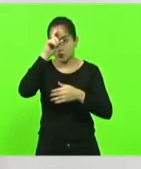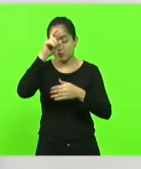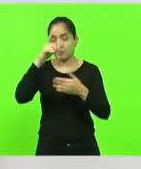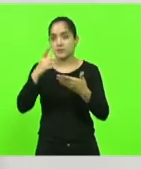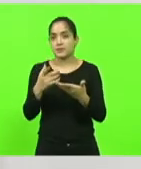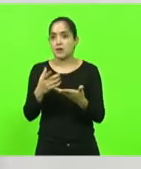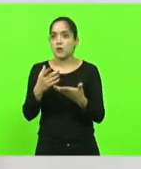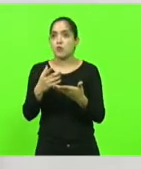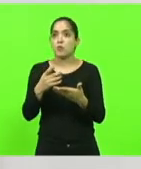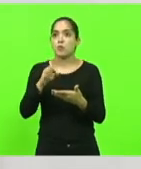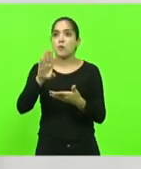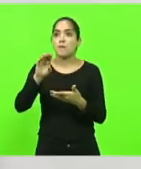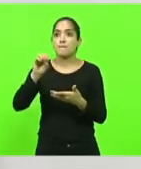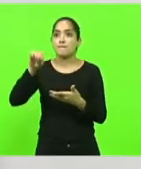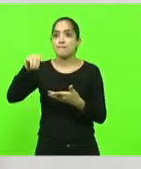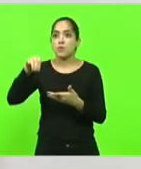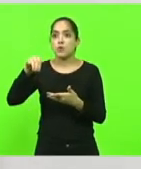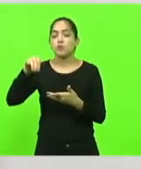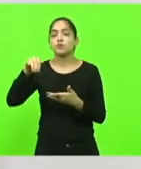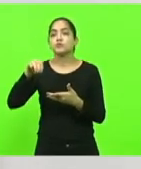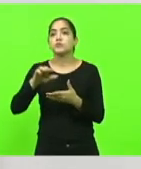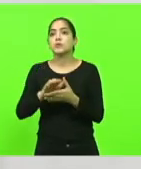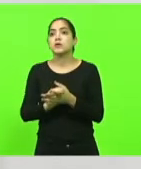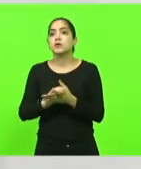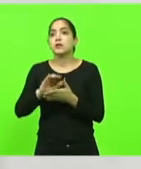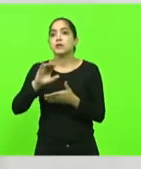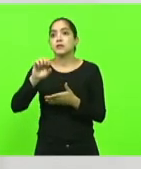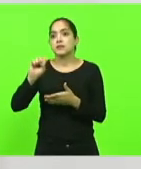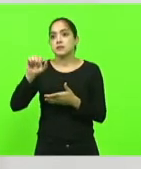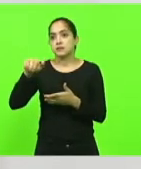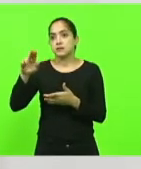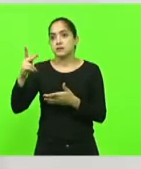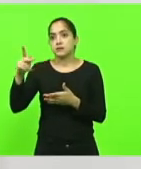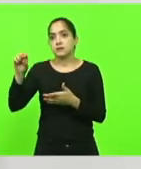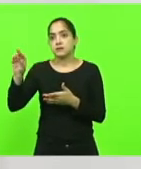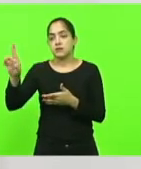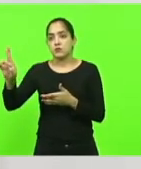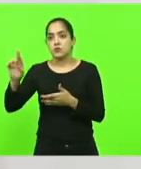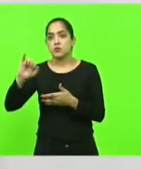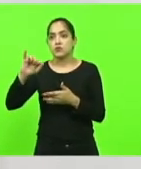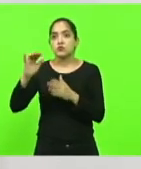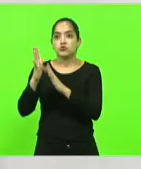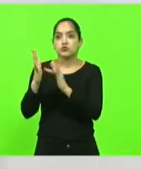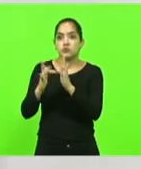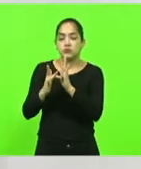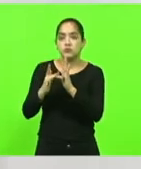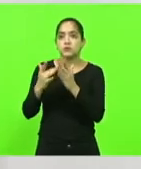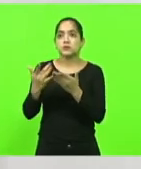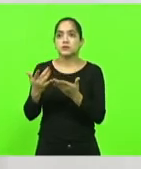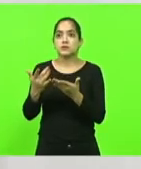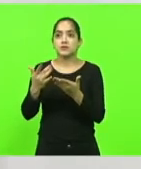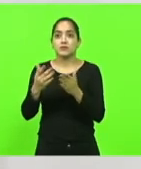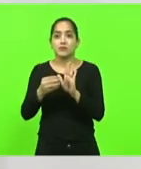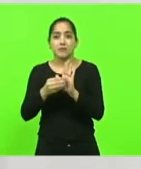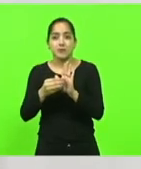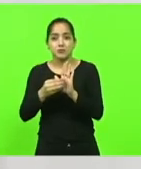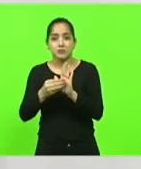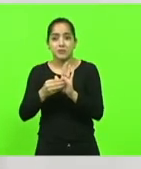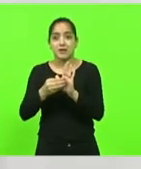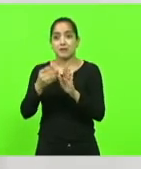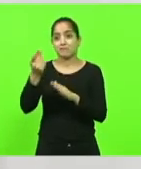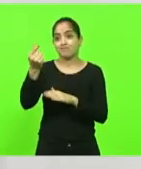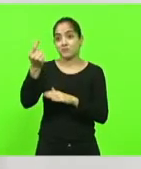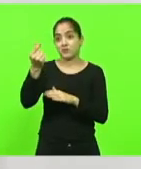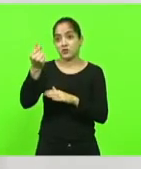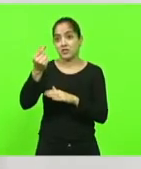Senhor Jesus dos Passos, quando teve um colapso, e eles não tinham a verba nem para rodar folha de